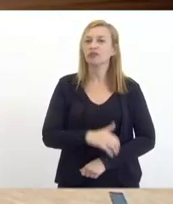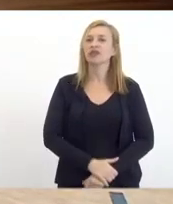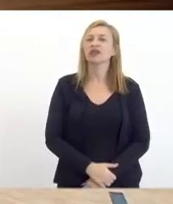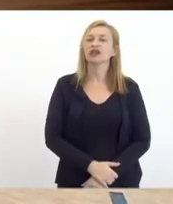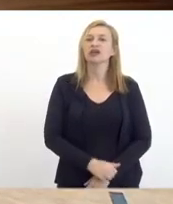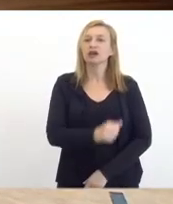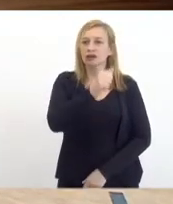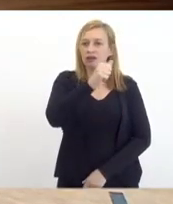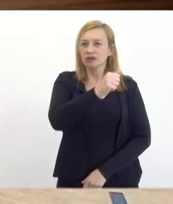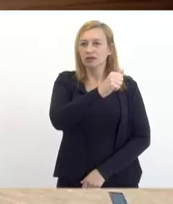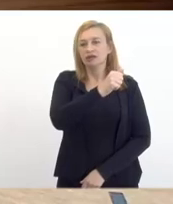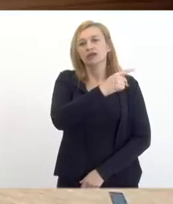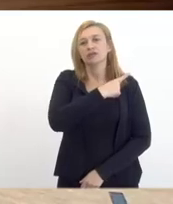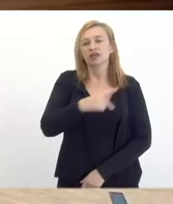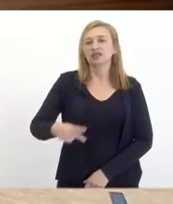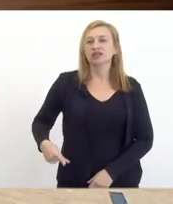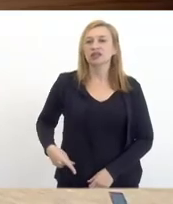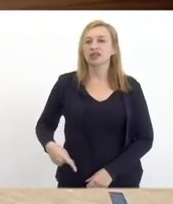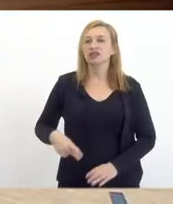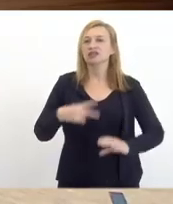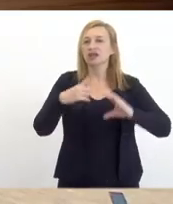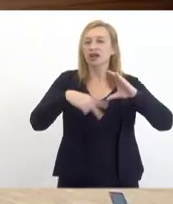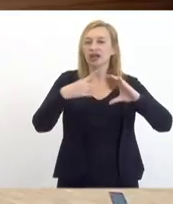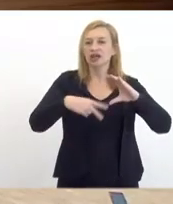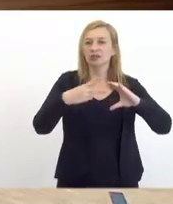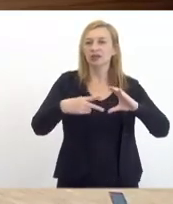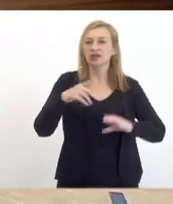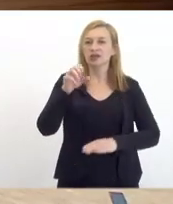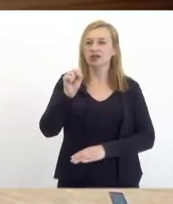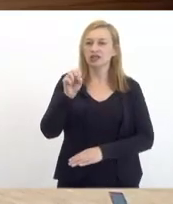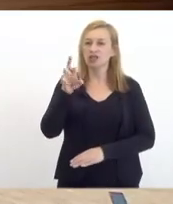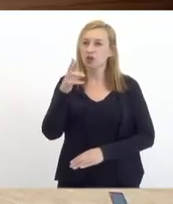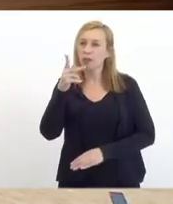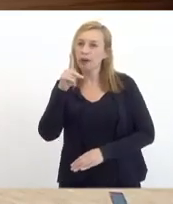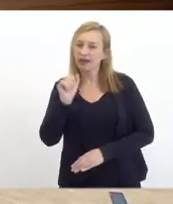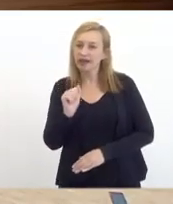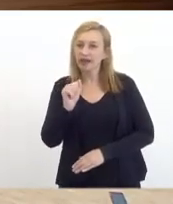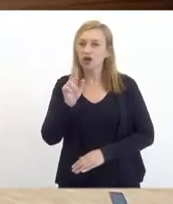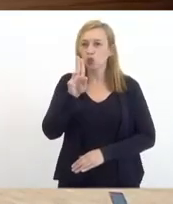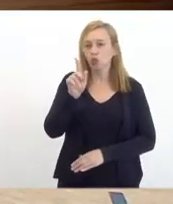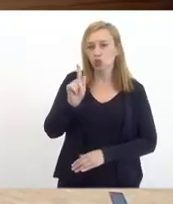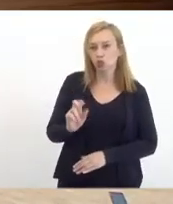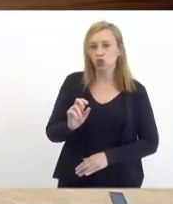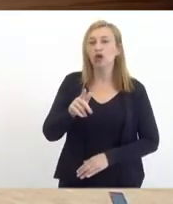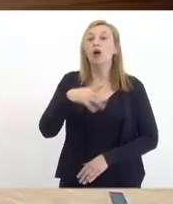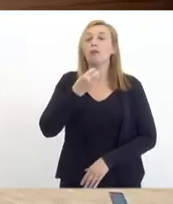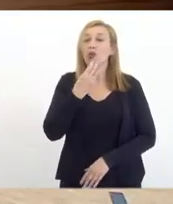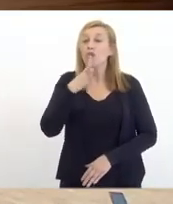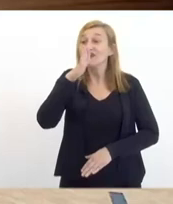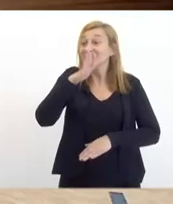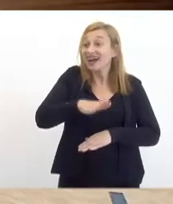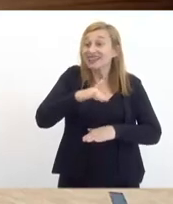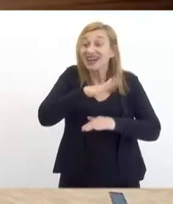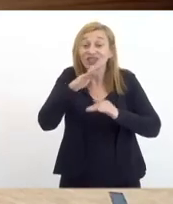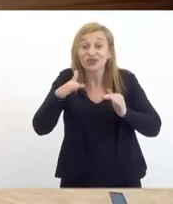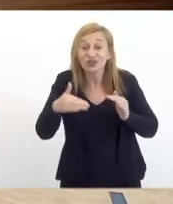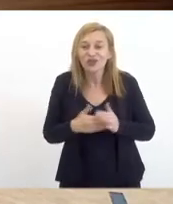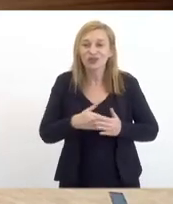presidente da câmara do município de Seropédica Hugo Pereira boa tarde a todos